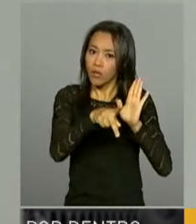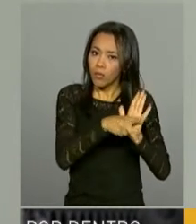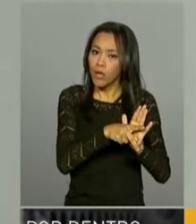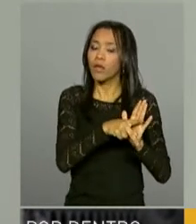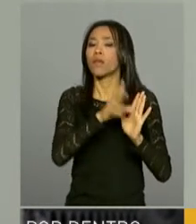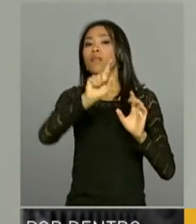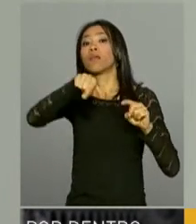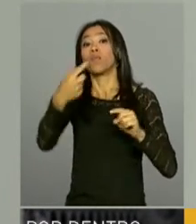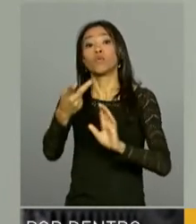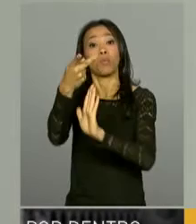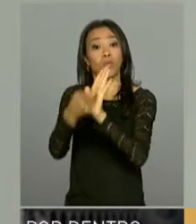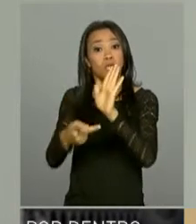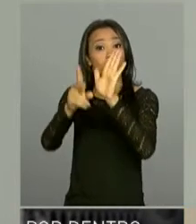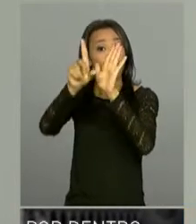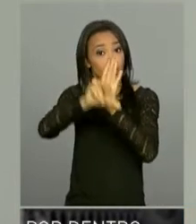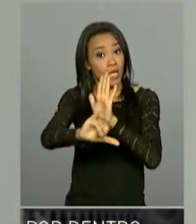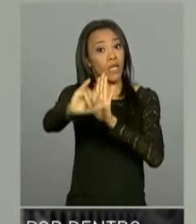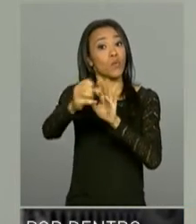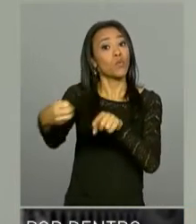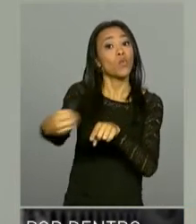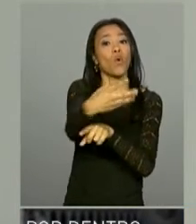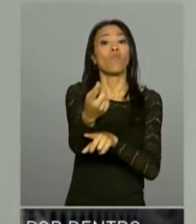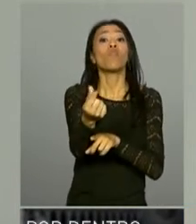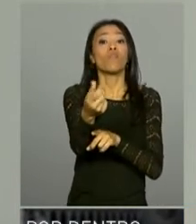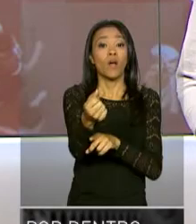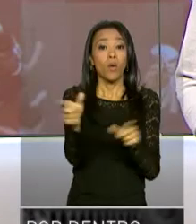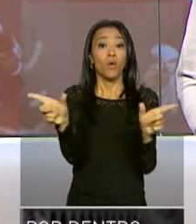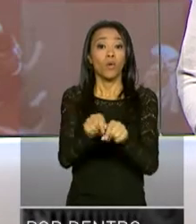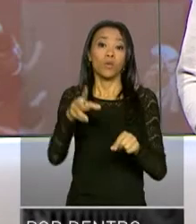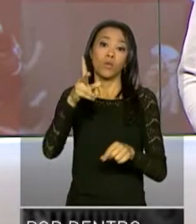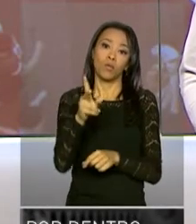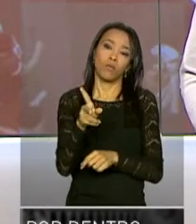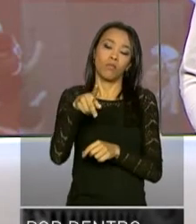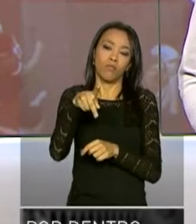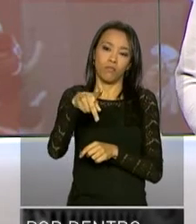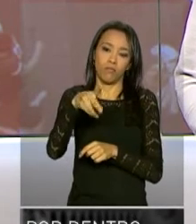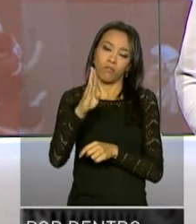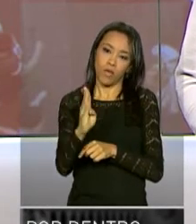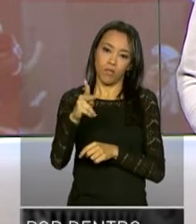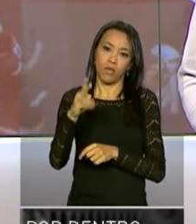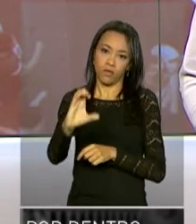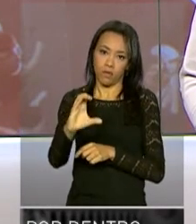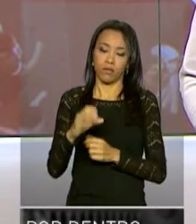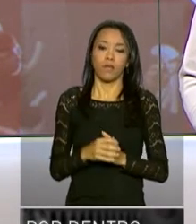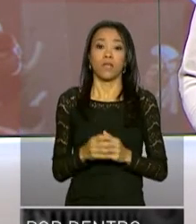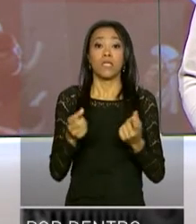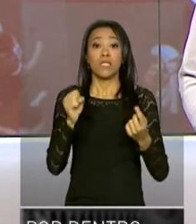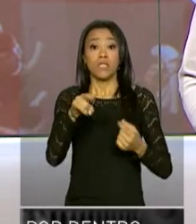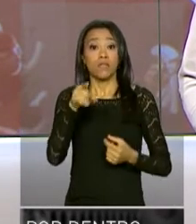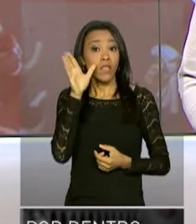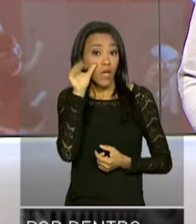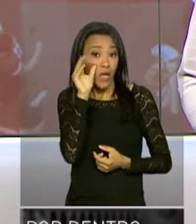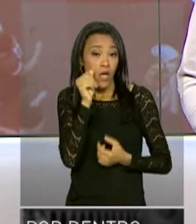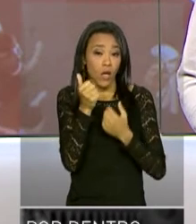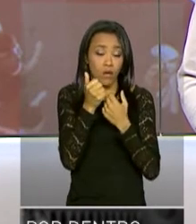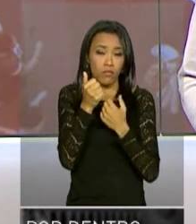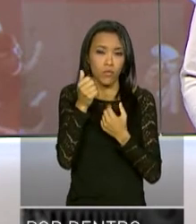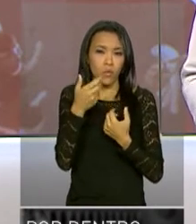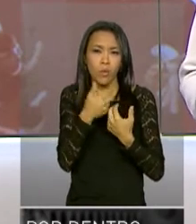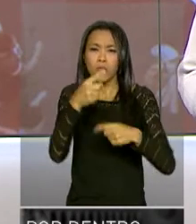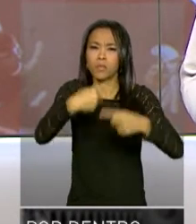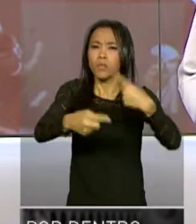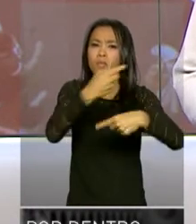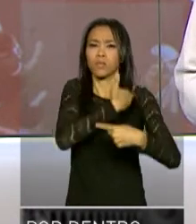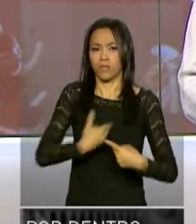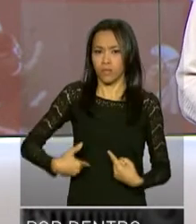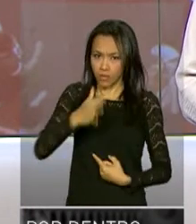ter um projeto de lei estabelecendo o novo valor do BPC. Se você tiver alguma curiosidade sobre as políticas do governo federal,